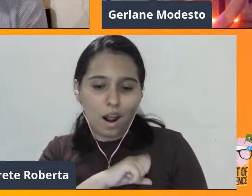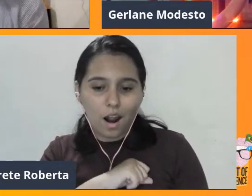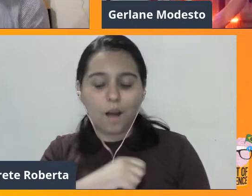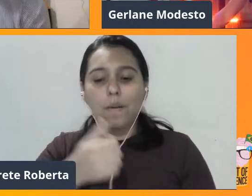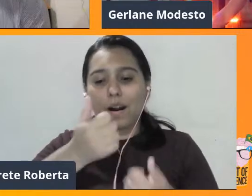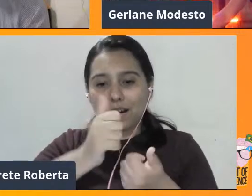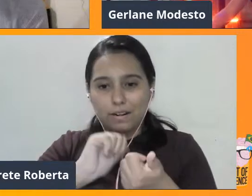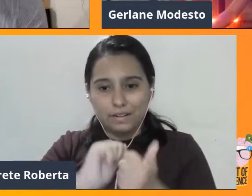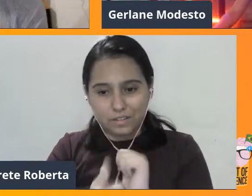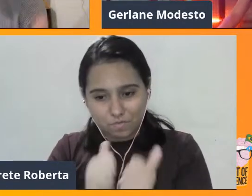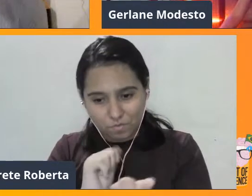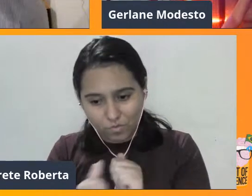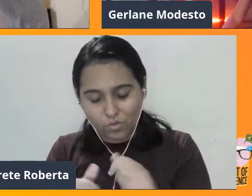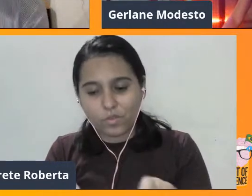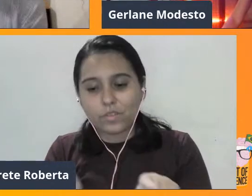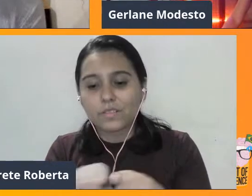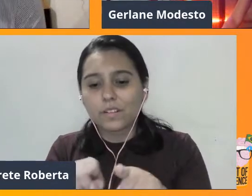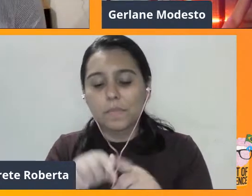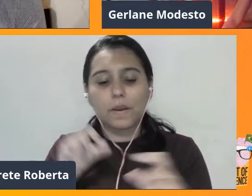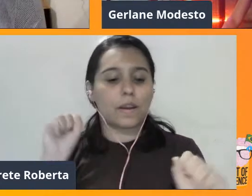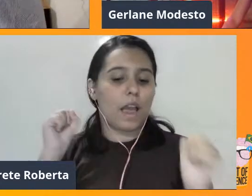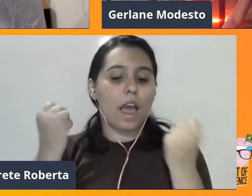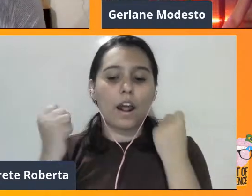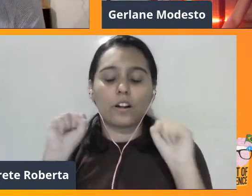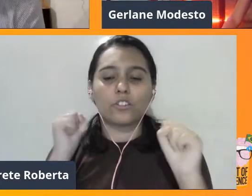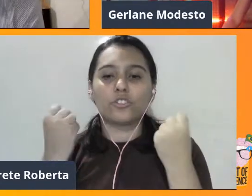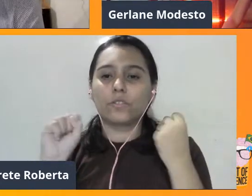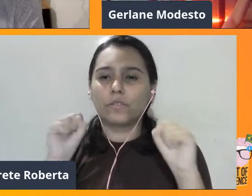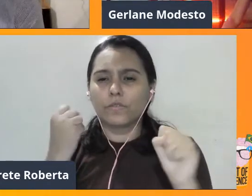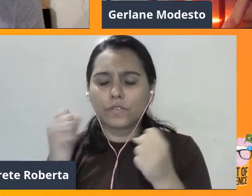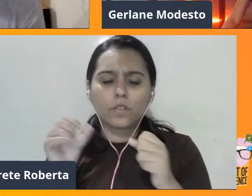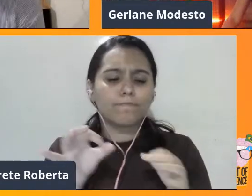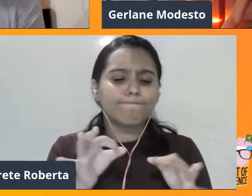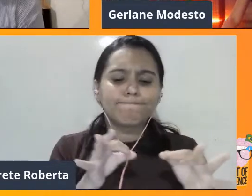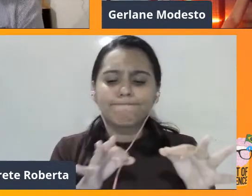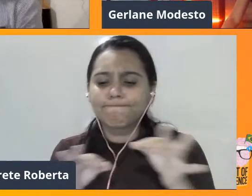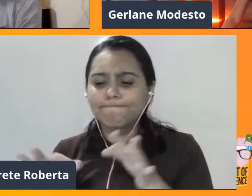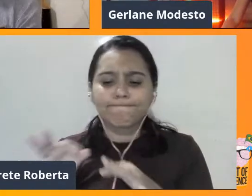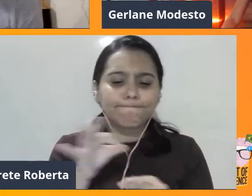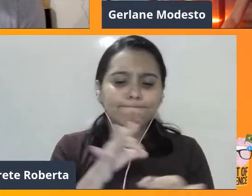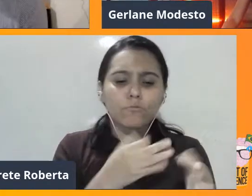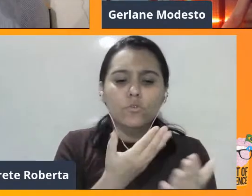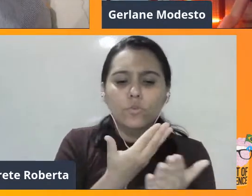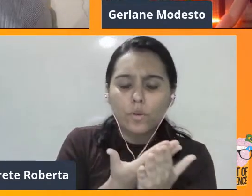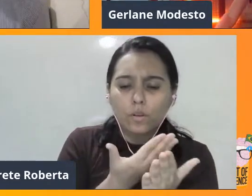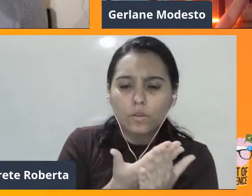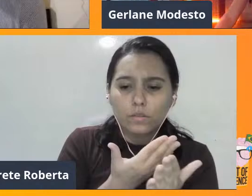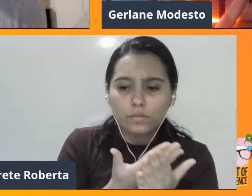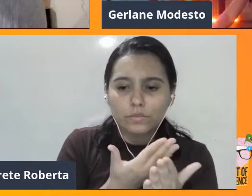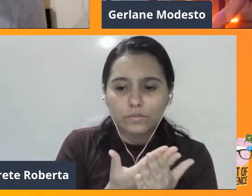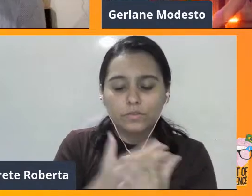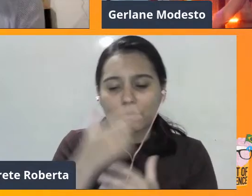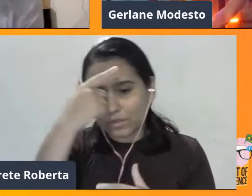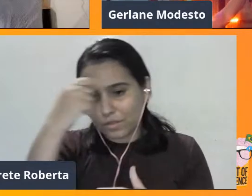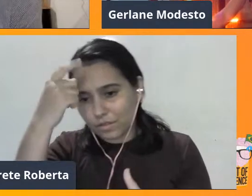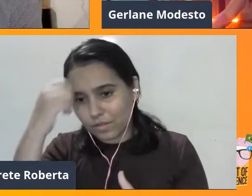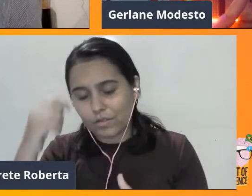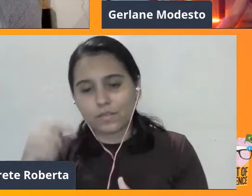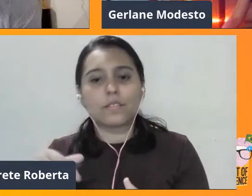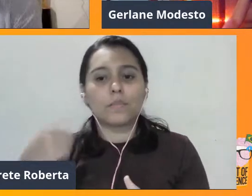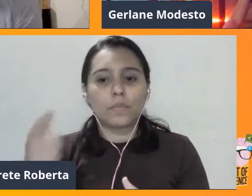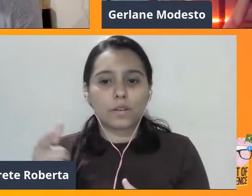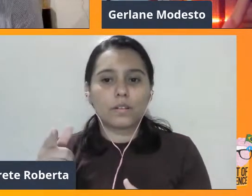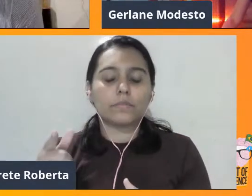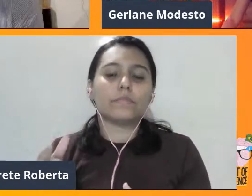estudos, né? Entre esporte e a graduação, tá? Pela UFESA. Em seguida, ele fez um bacharelado em educação física pela